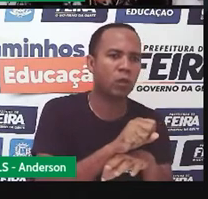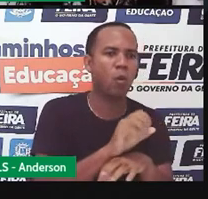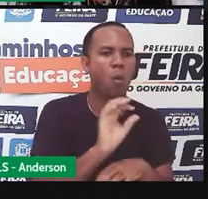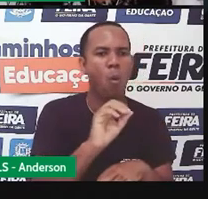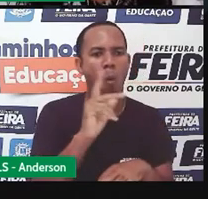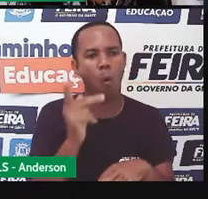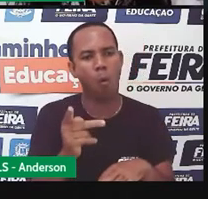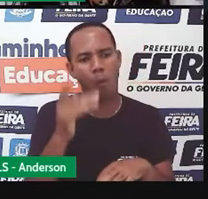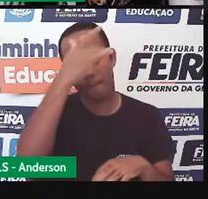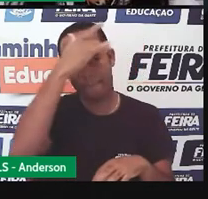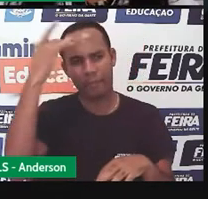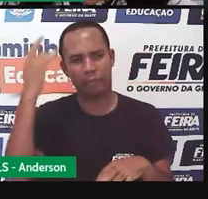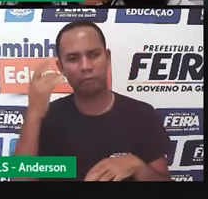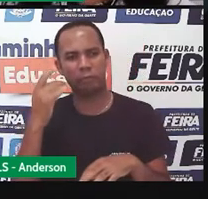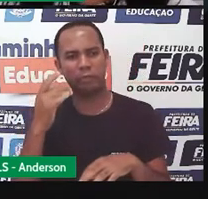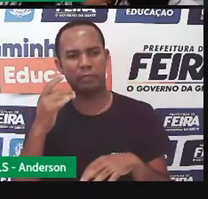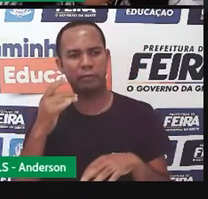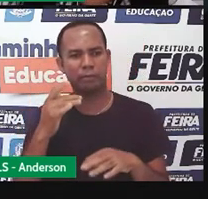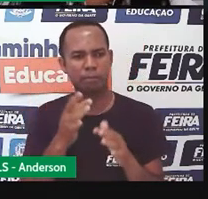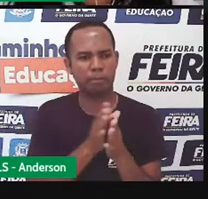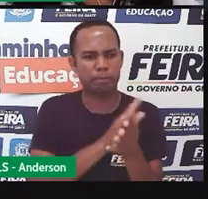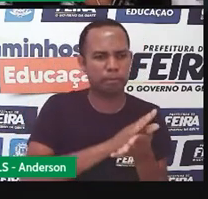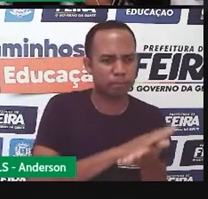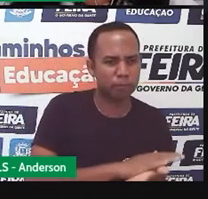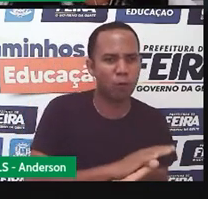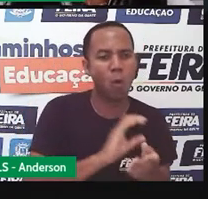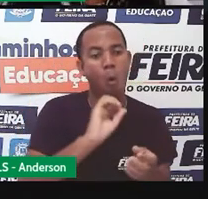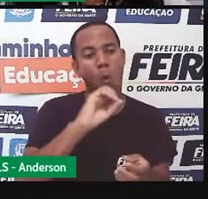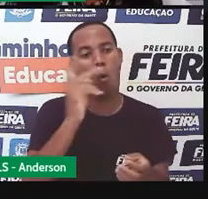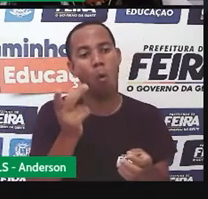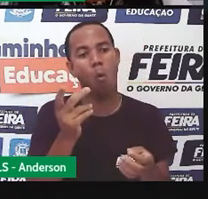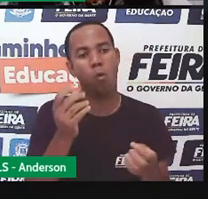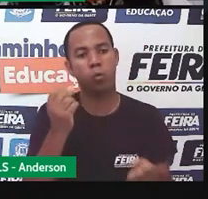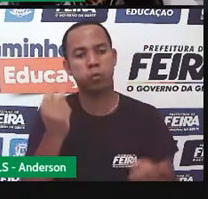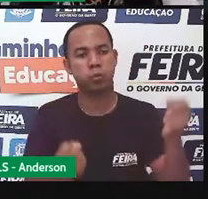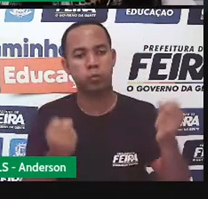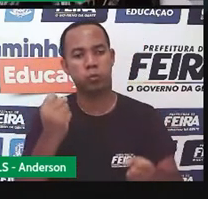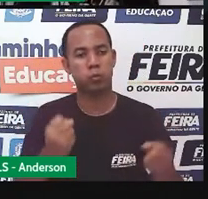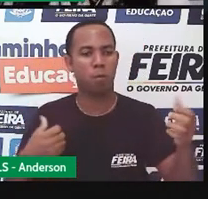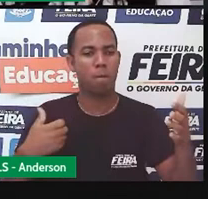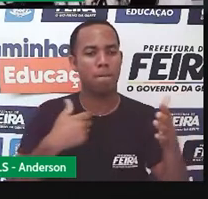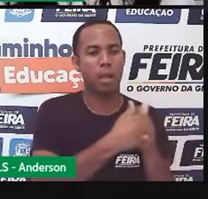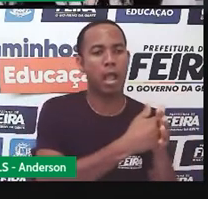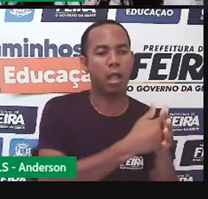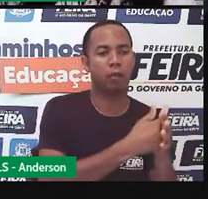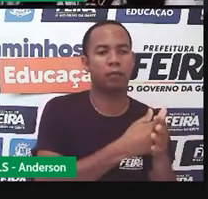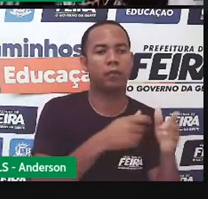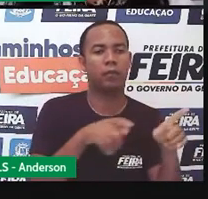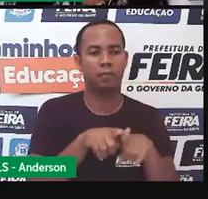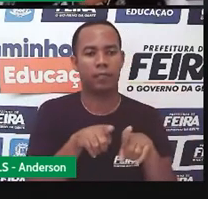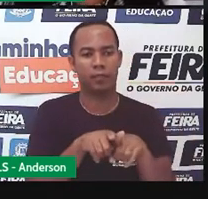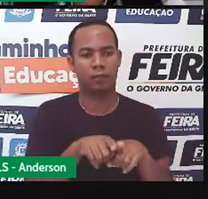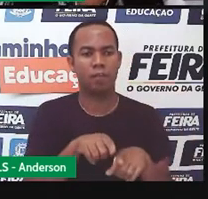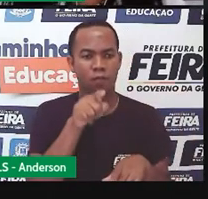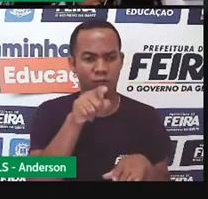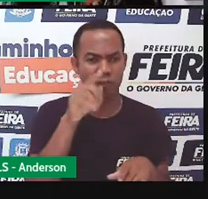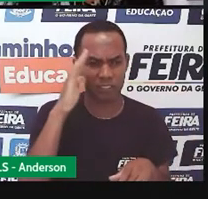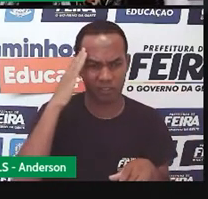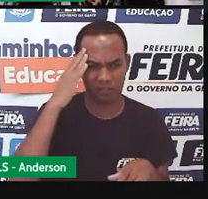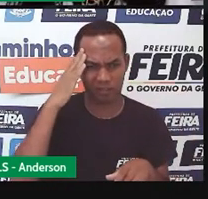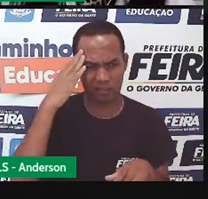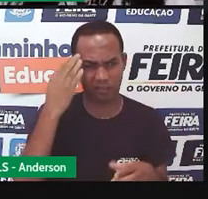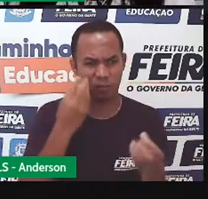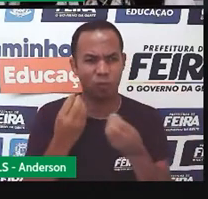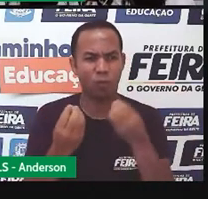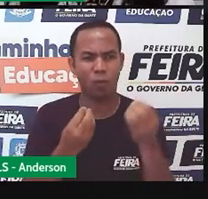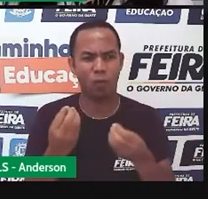são agredidos ou atropelados em uma tentativa de culpa. Você entendeu como é que a